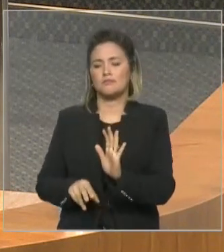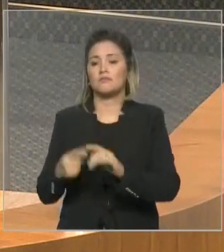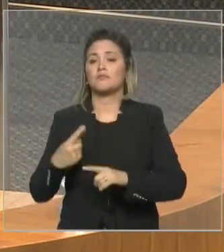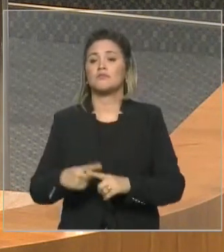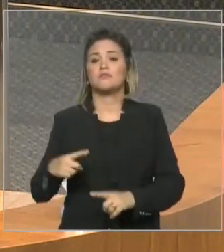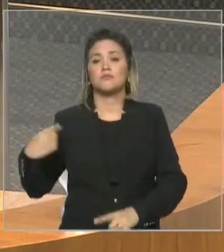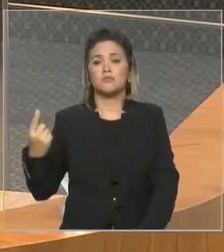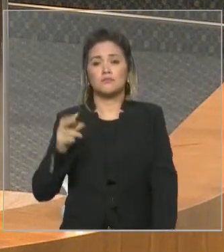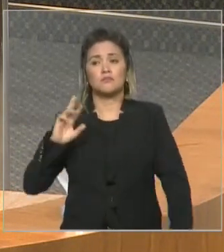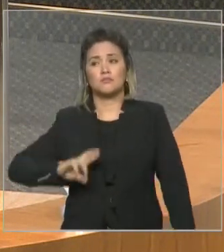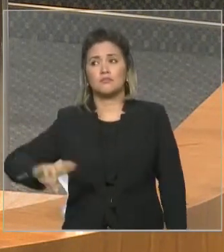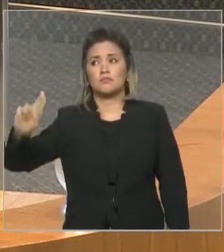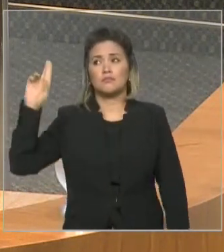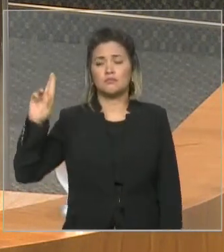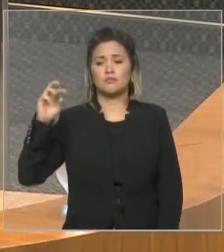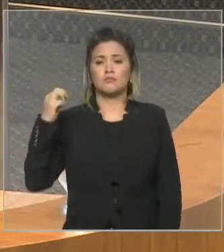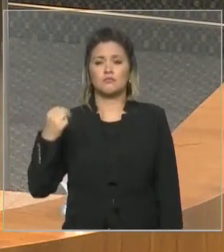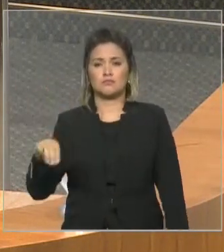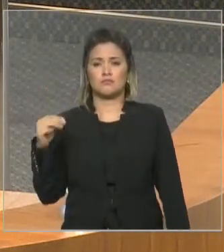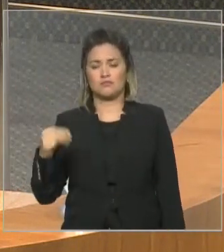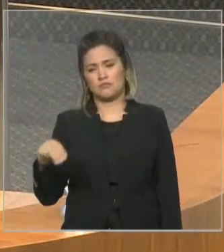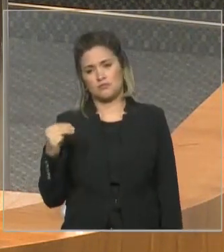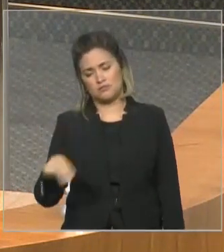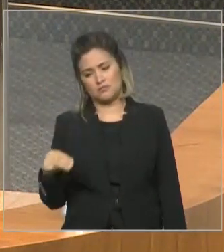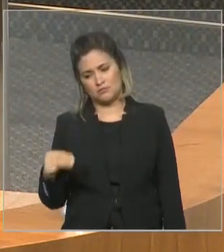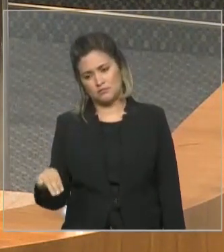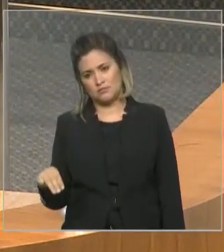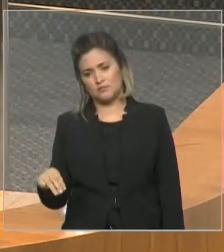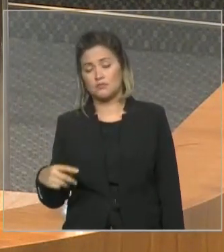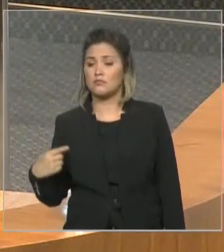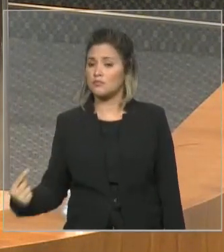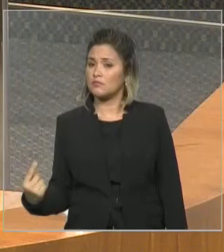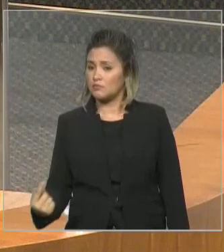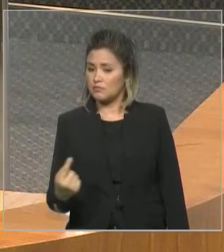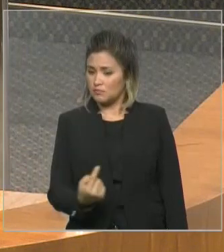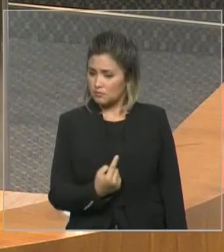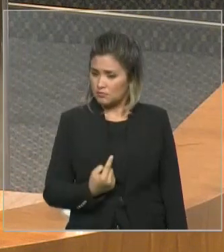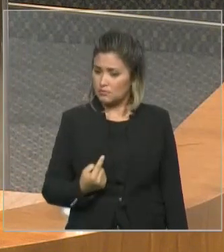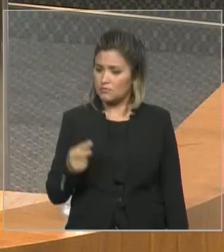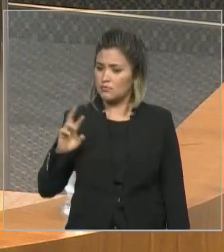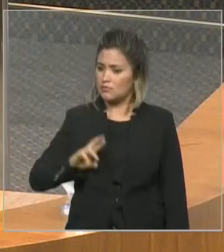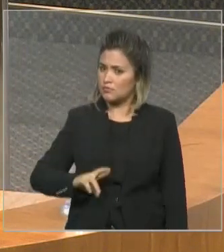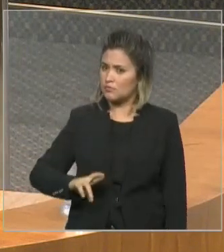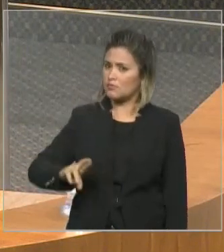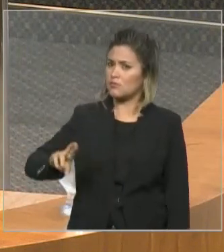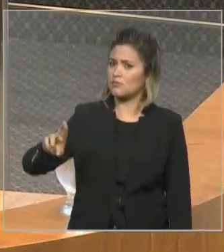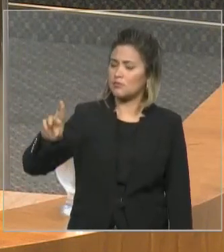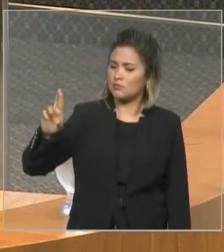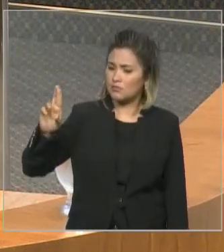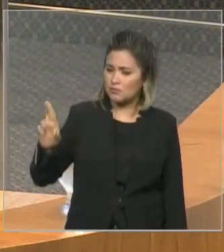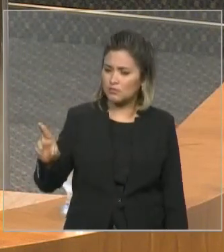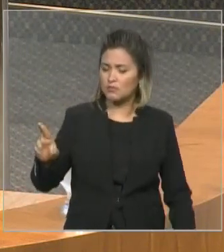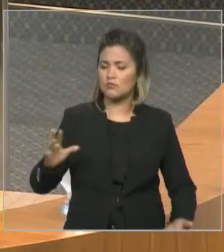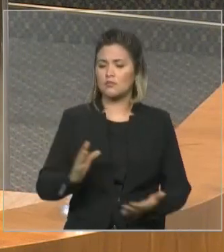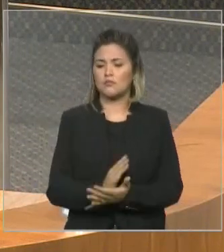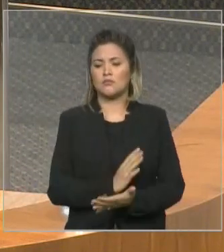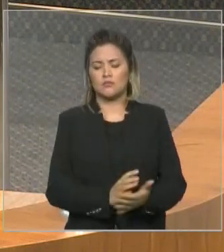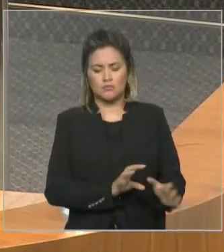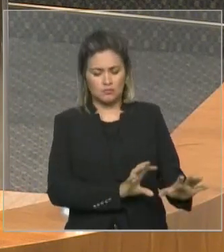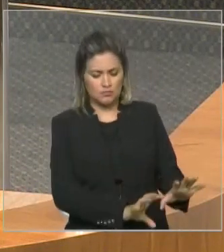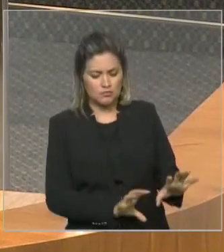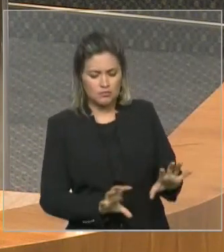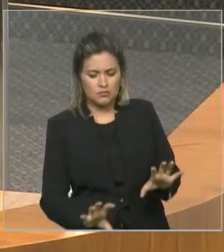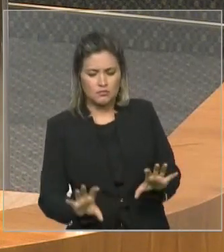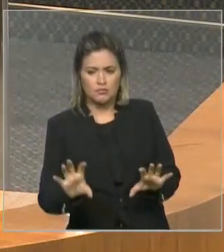o Maranhão inteiro, cada um de nós representa um pouco mais, um pouco menos, uma região, mas o